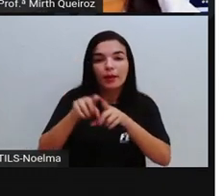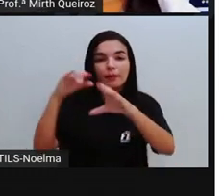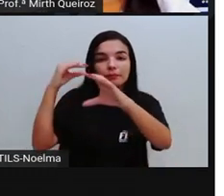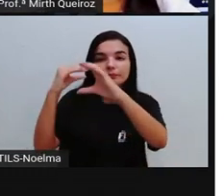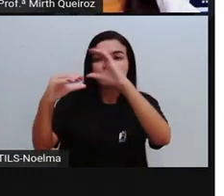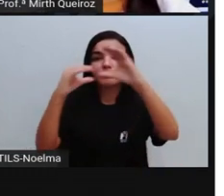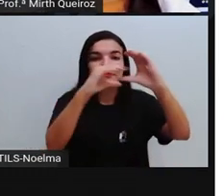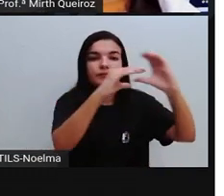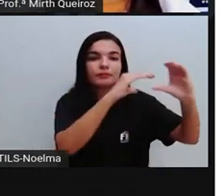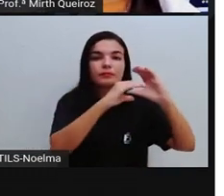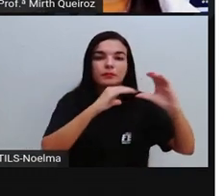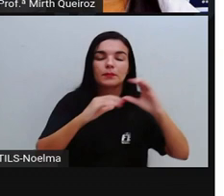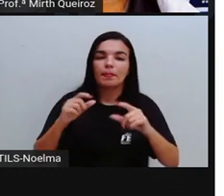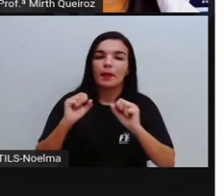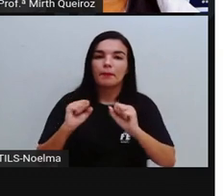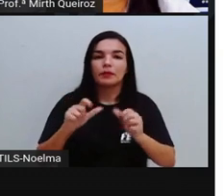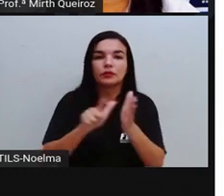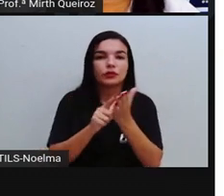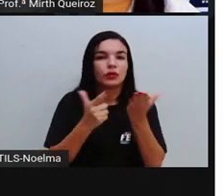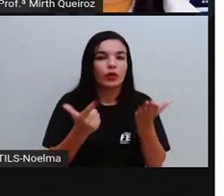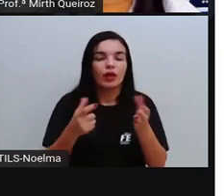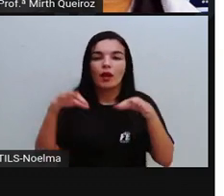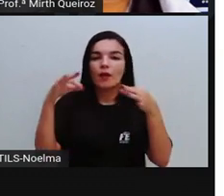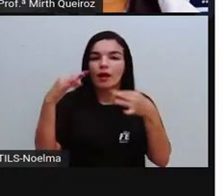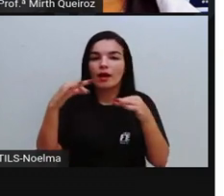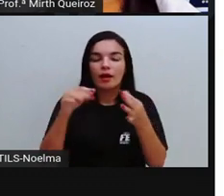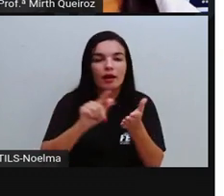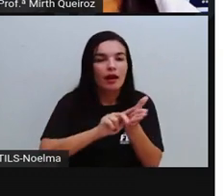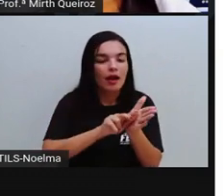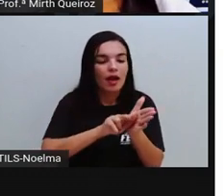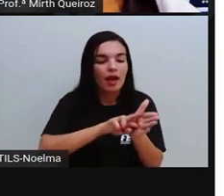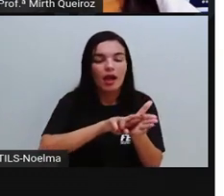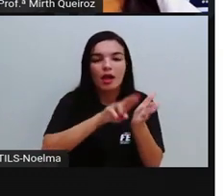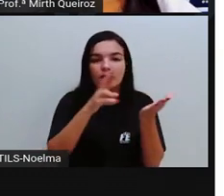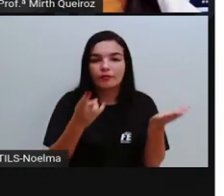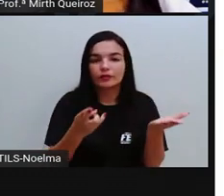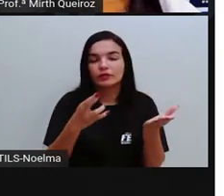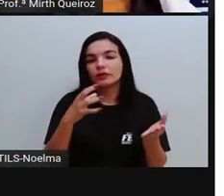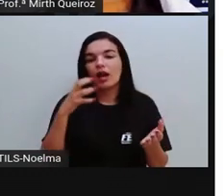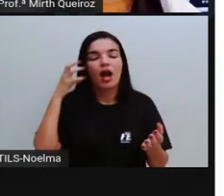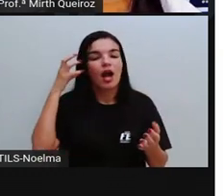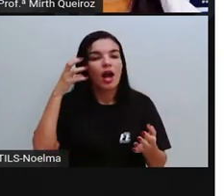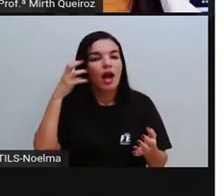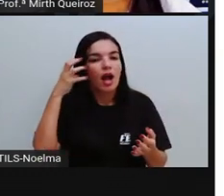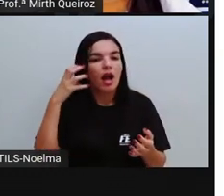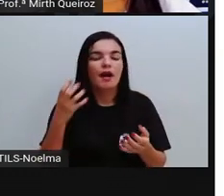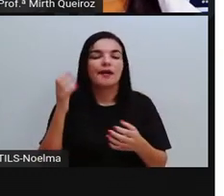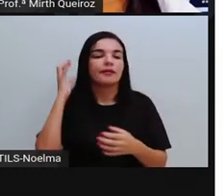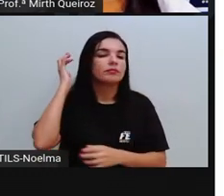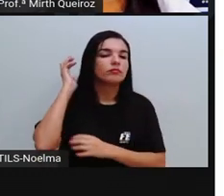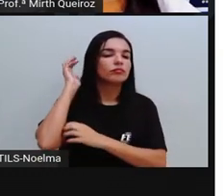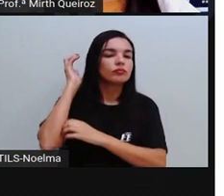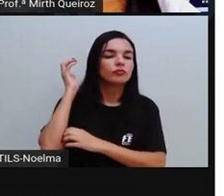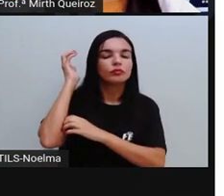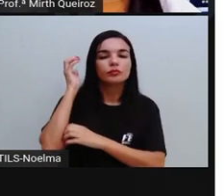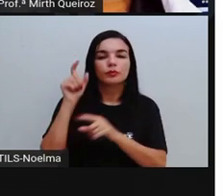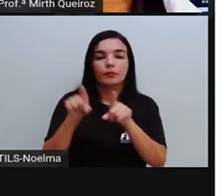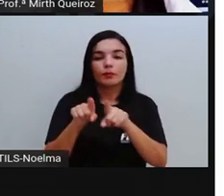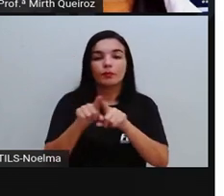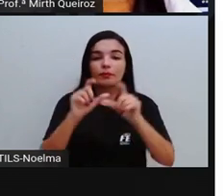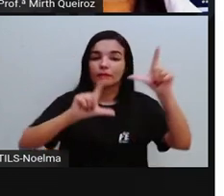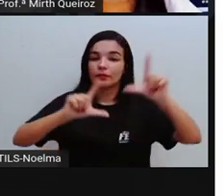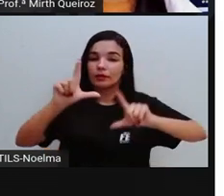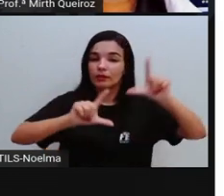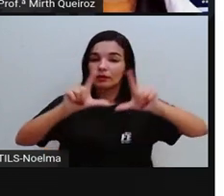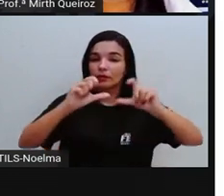comunicação em massa, que pode ser jornais, revistas, televisão, rádio, ou seja, pode ser através de algo escrito ou